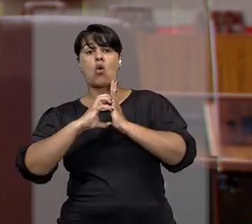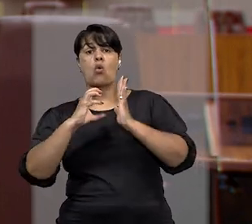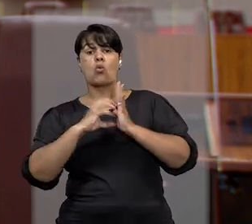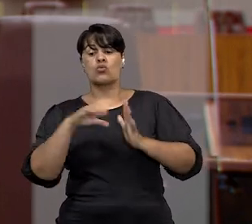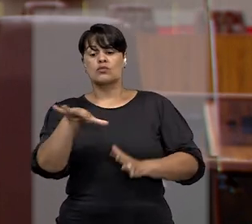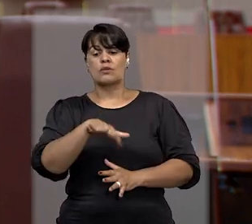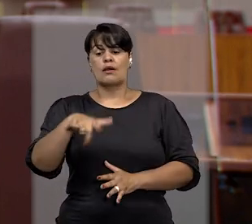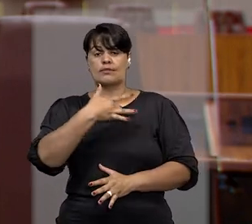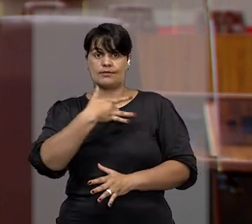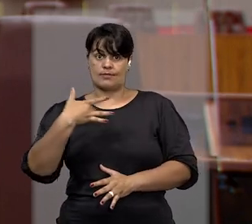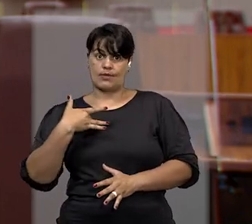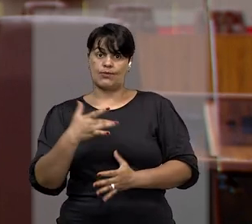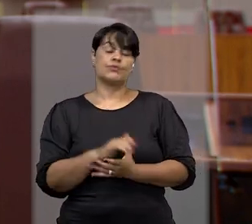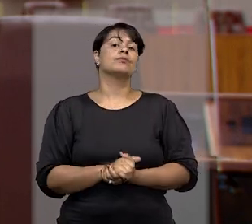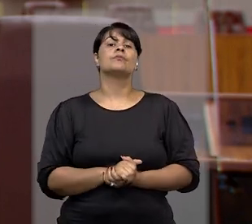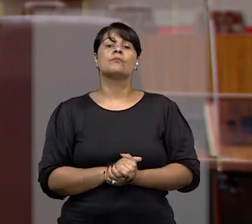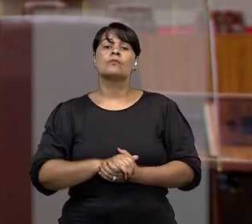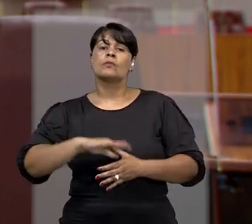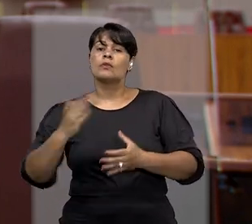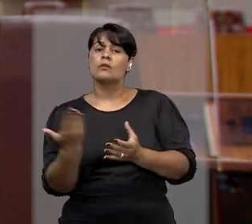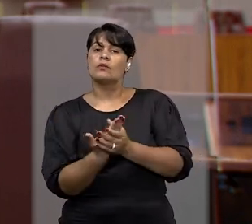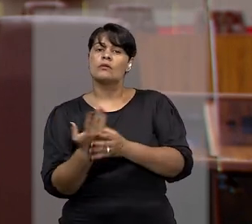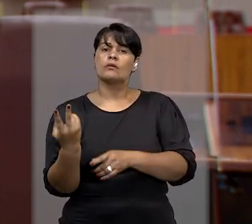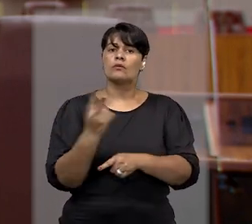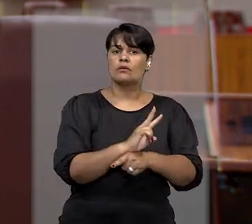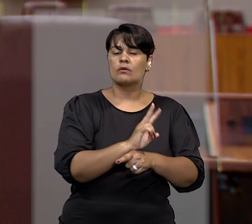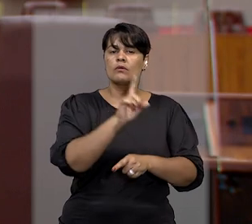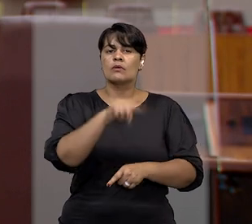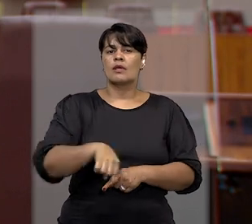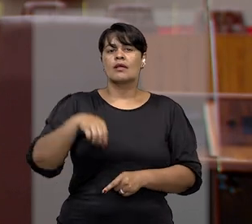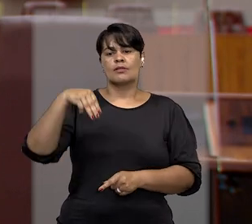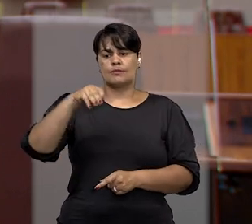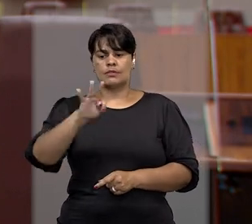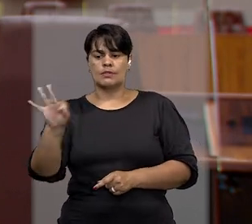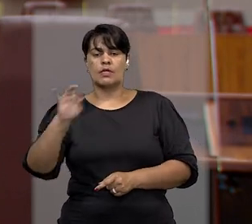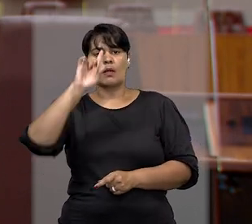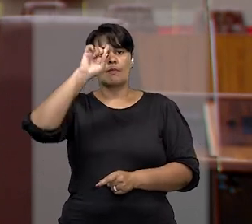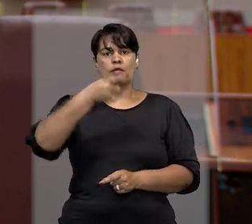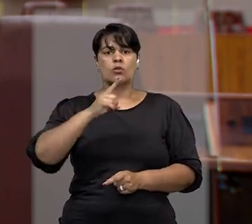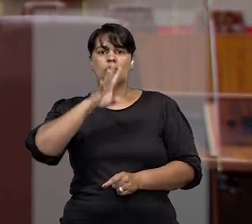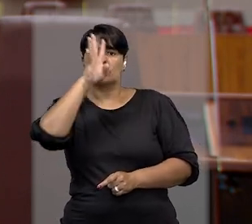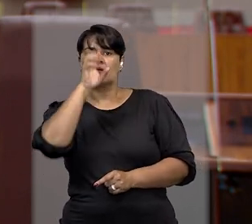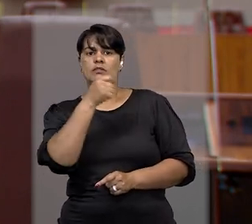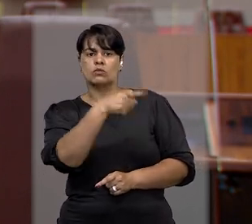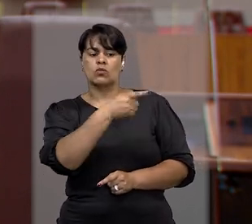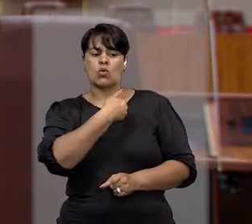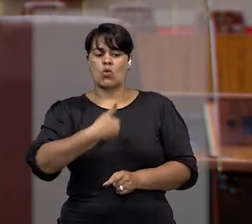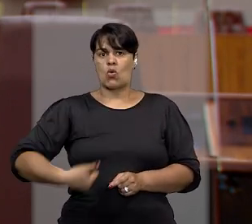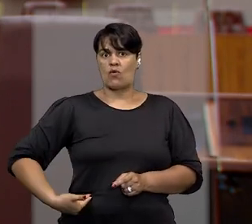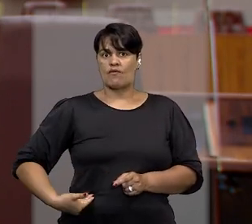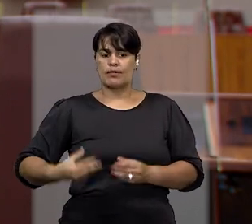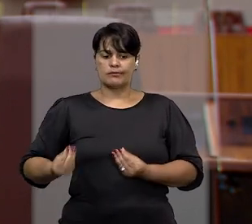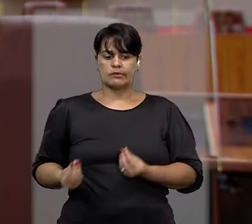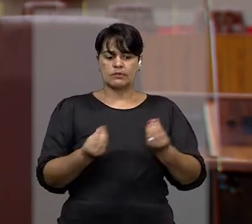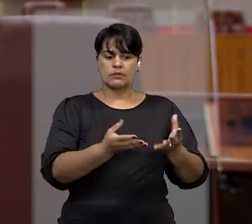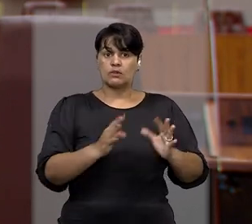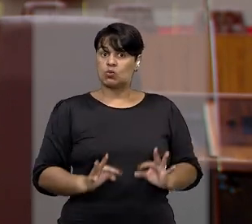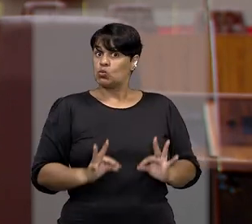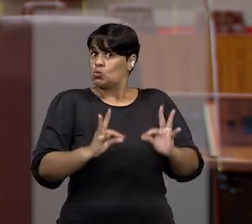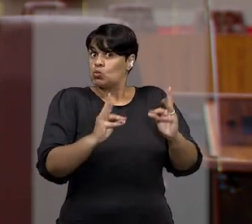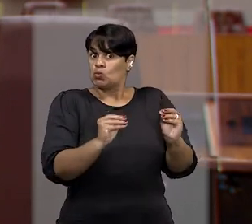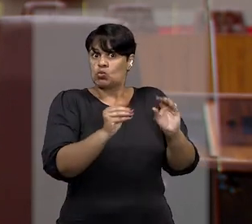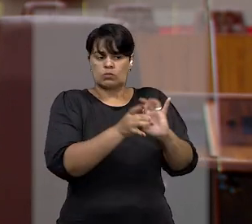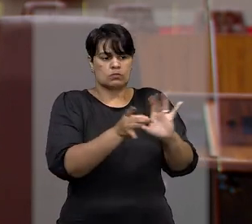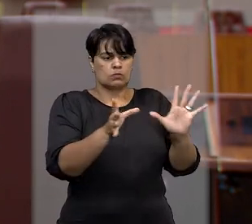de saúde. A liminar da corte mato-grossense determinou a intervenção do governo do Estado, conferindo amplos poderes